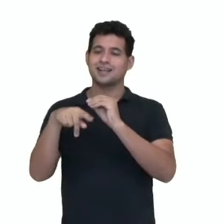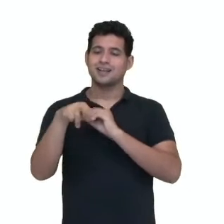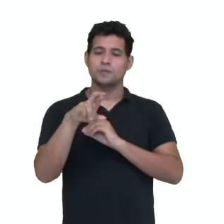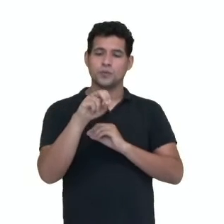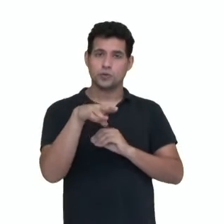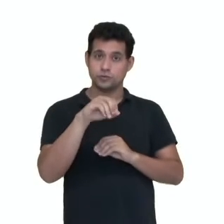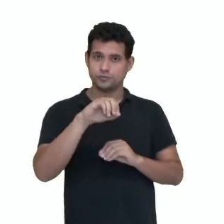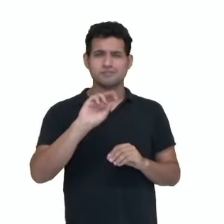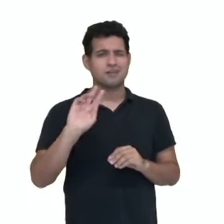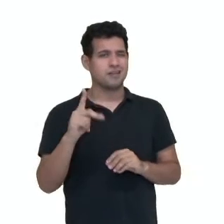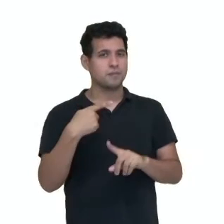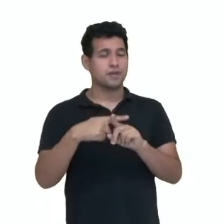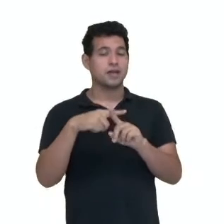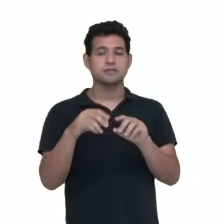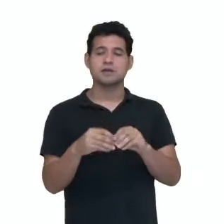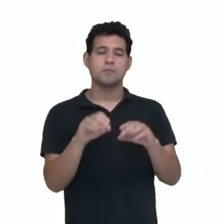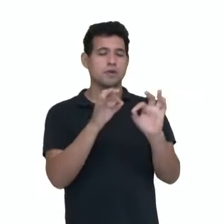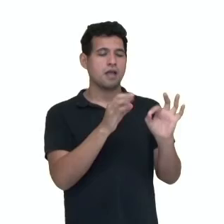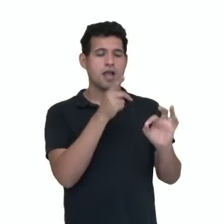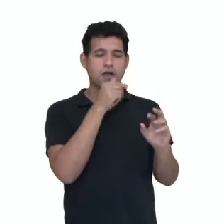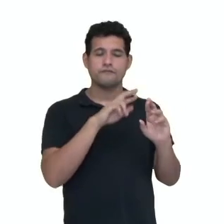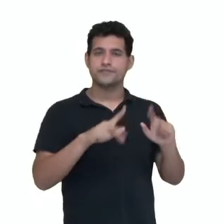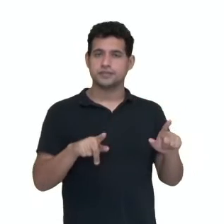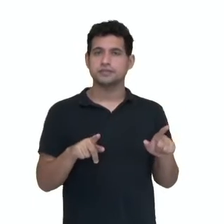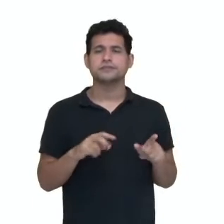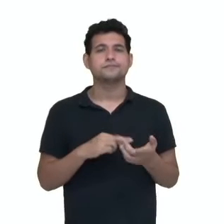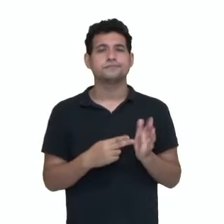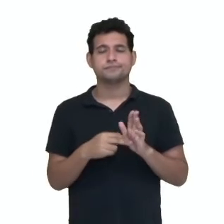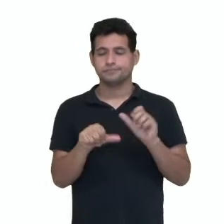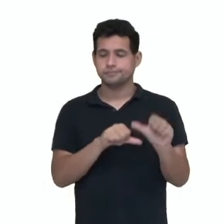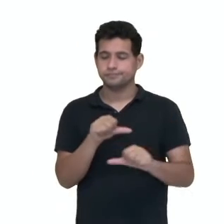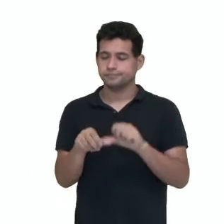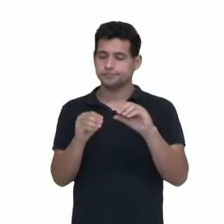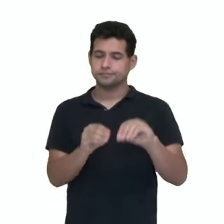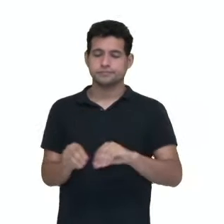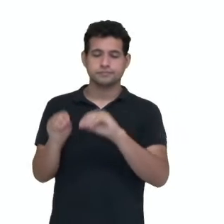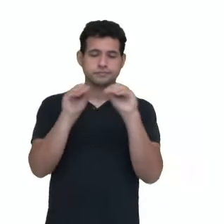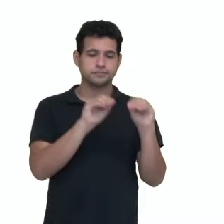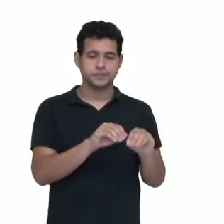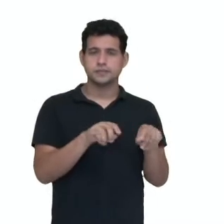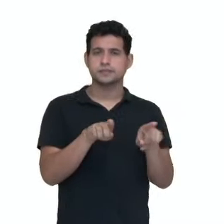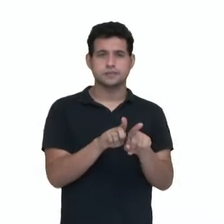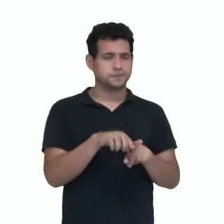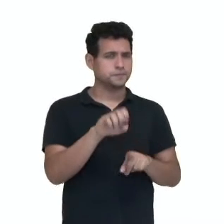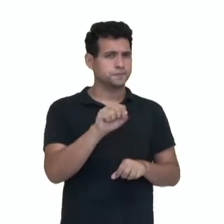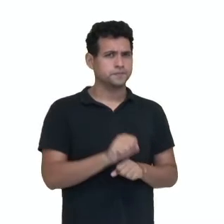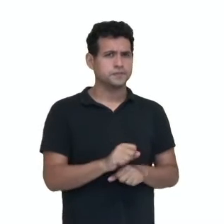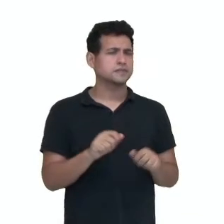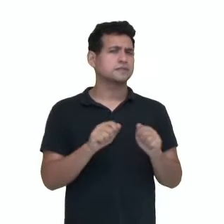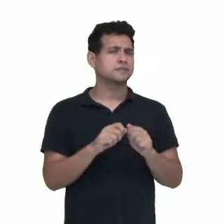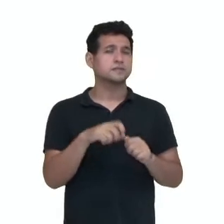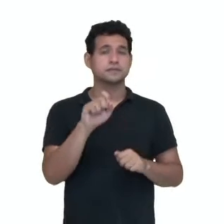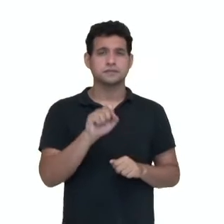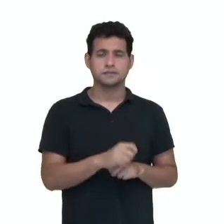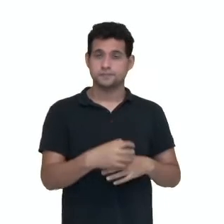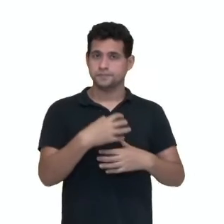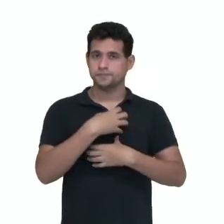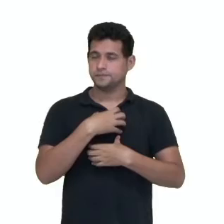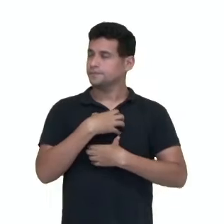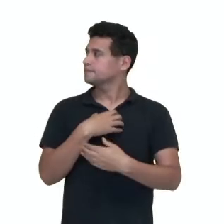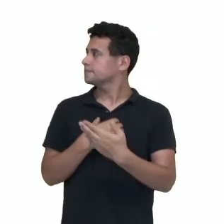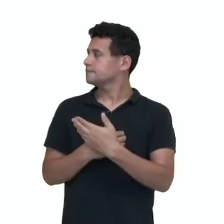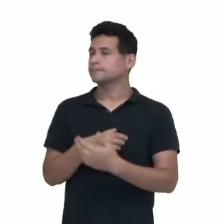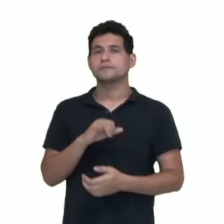a outra molécula de água. Então uma molécula de água transfere um próton para outra molécula de água, formando dessa maneira